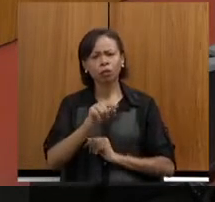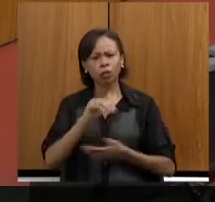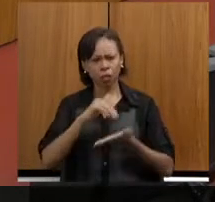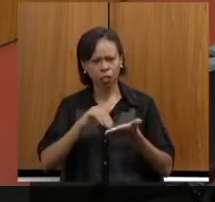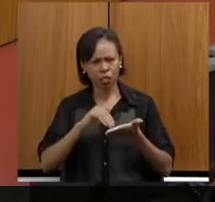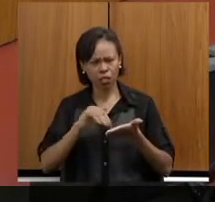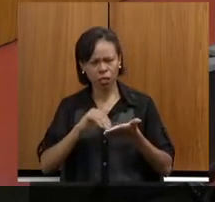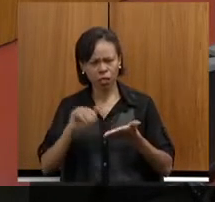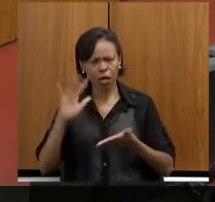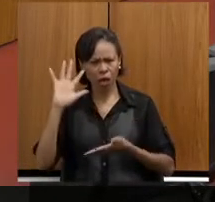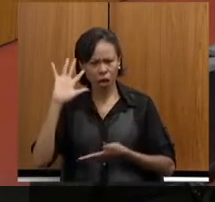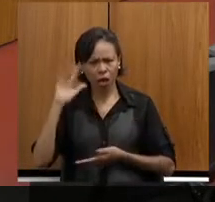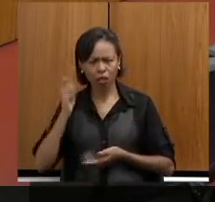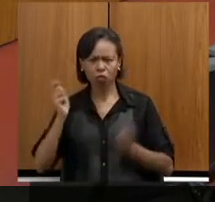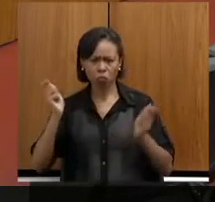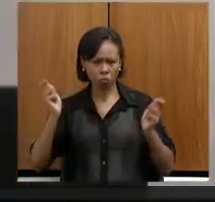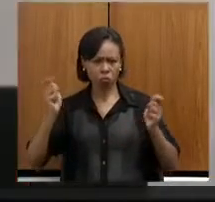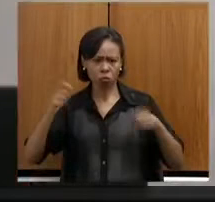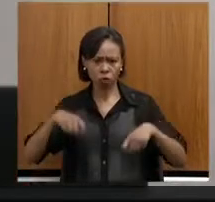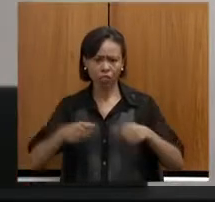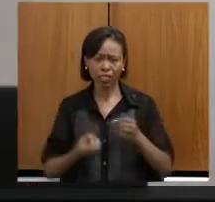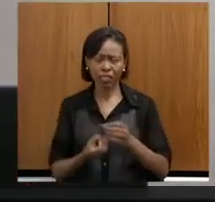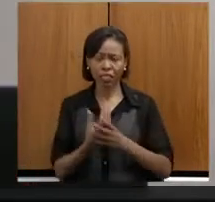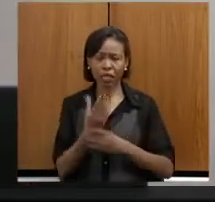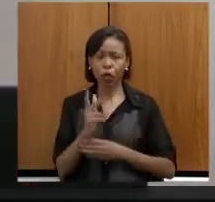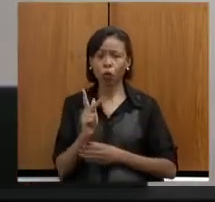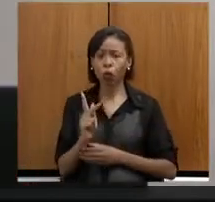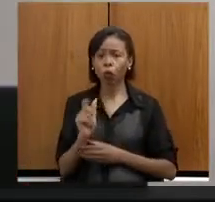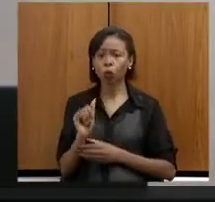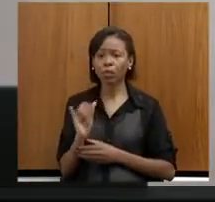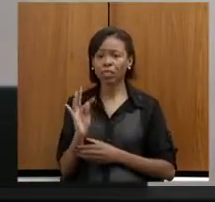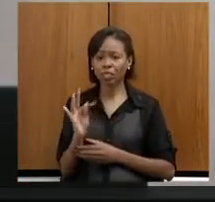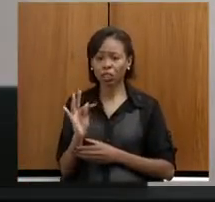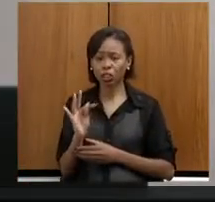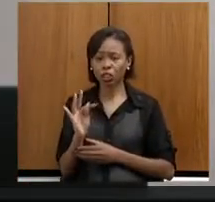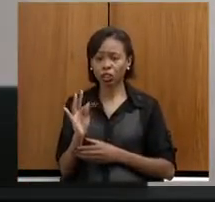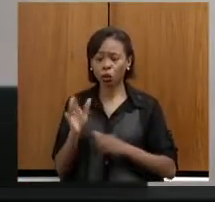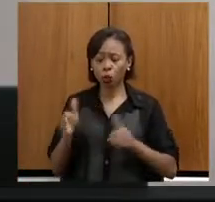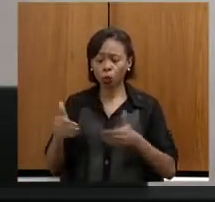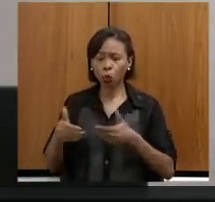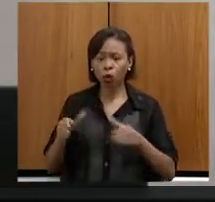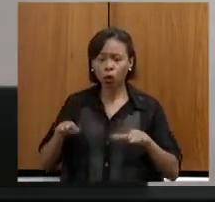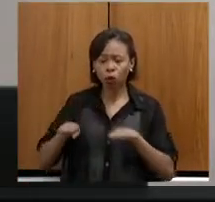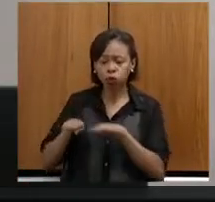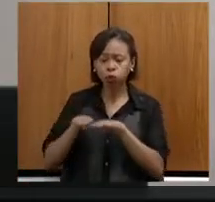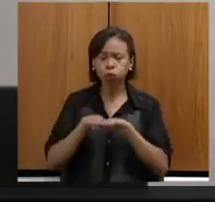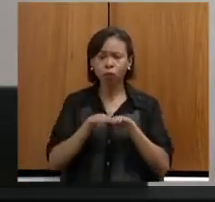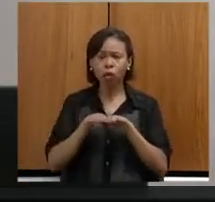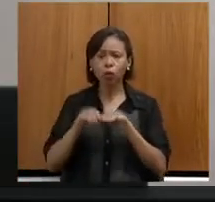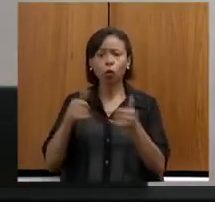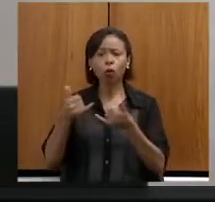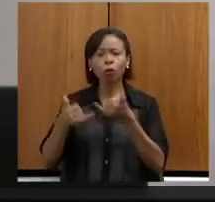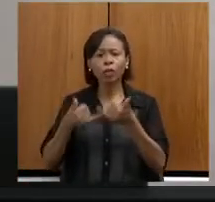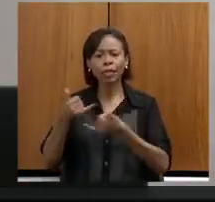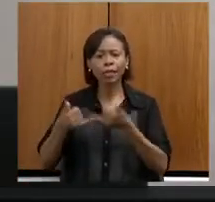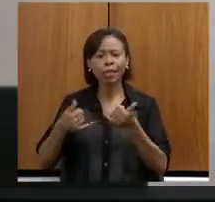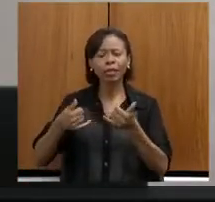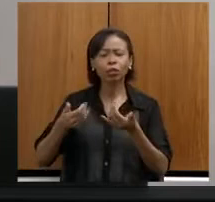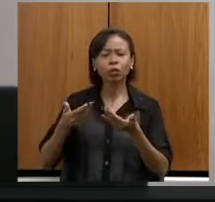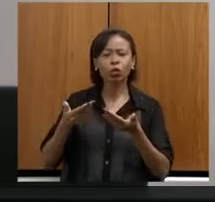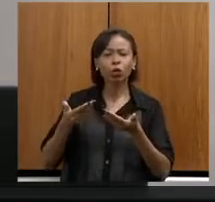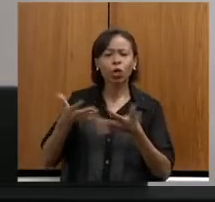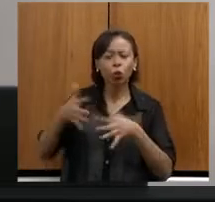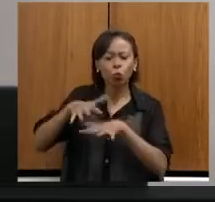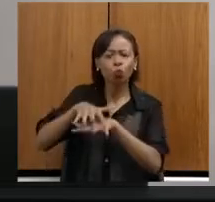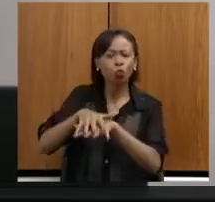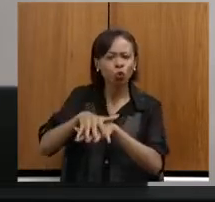que é possível criar um kit com conjunto padronizado de brinquedos inclusivos às pessoas com